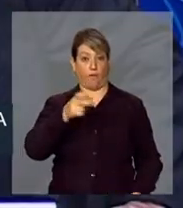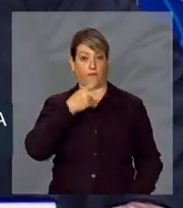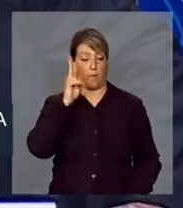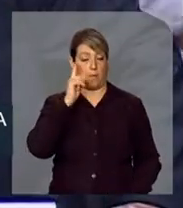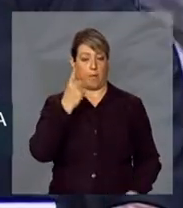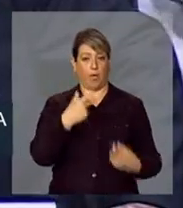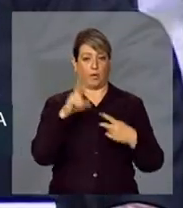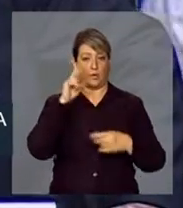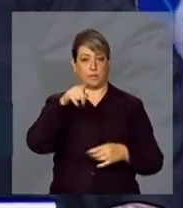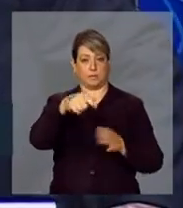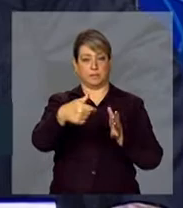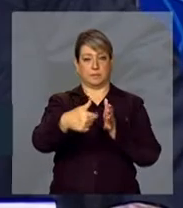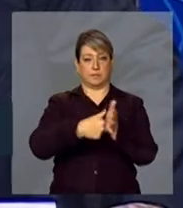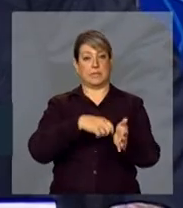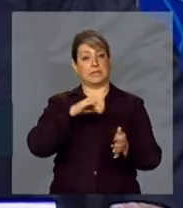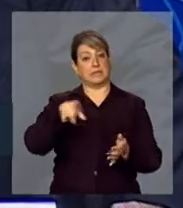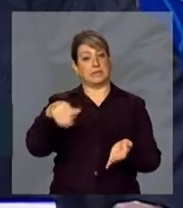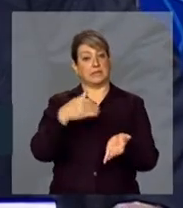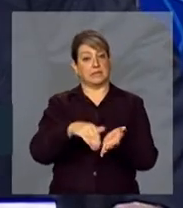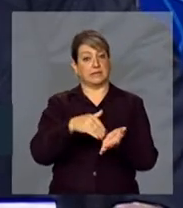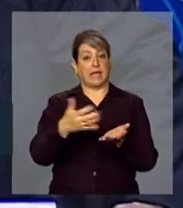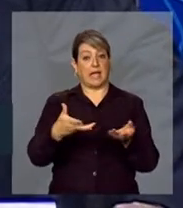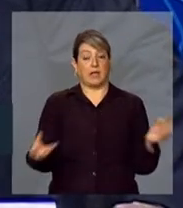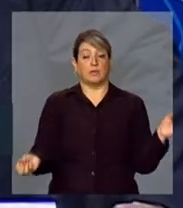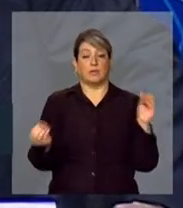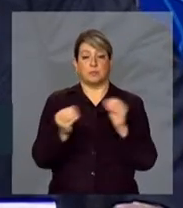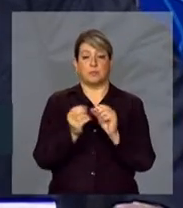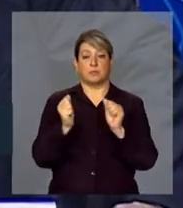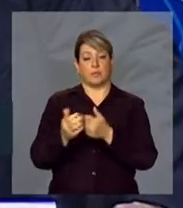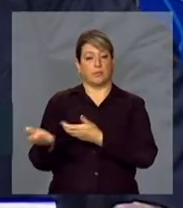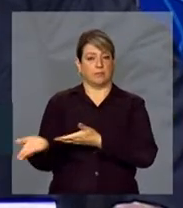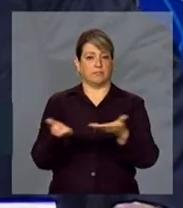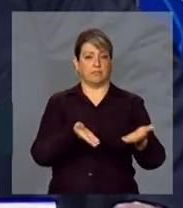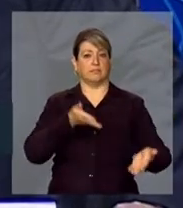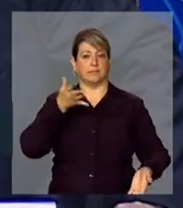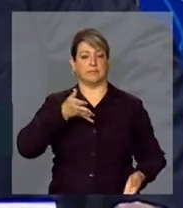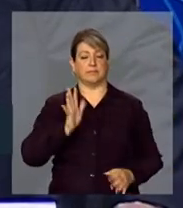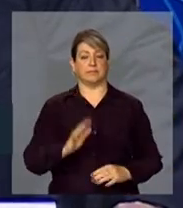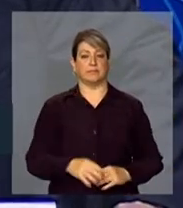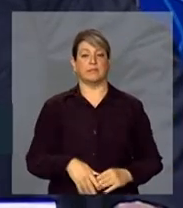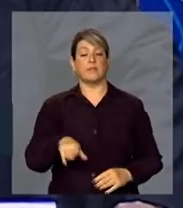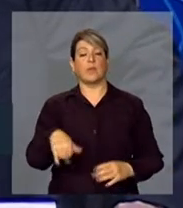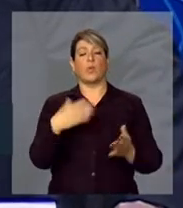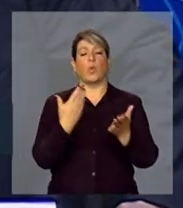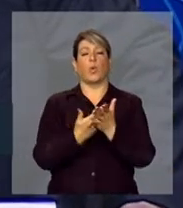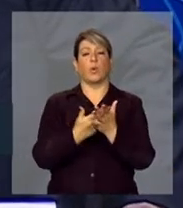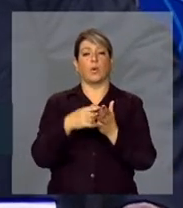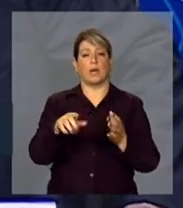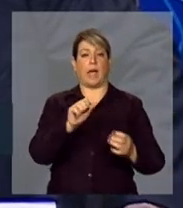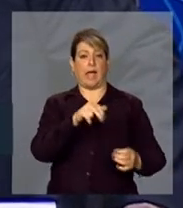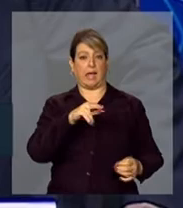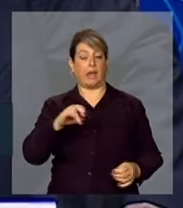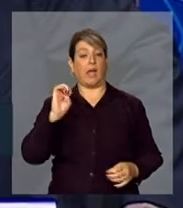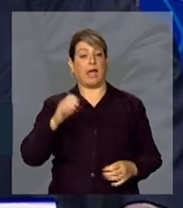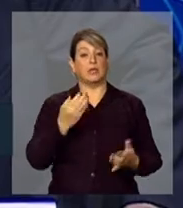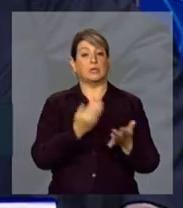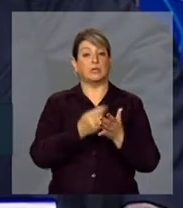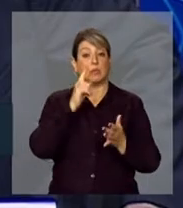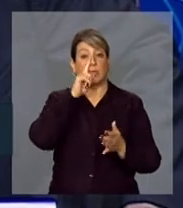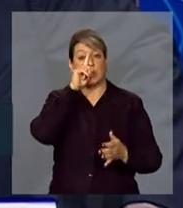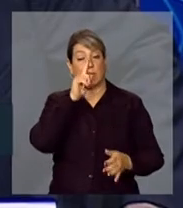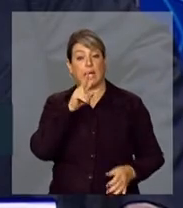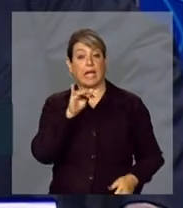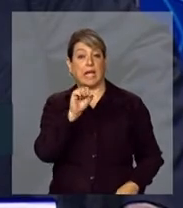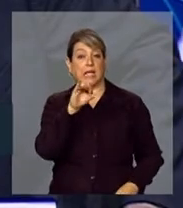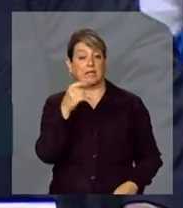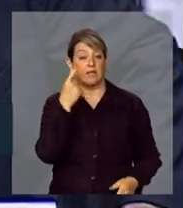pergunta e, se o secretário Luiz Fernandes quiser complementar. O estudo da ANEL é um estudo de risco. A ameaça